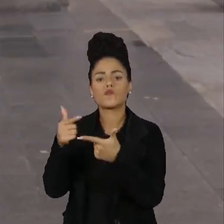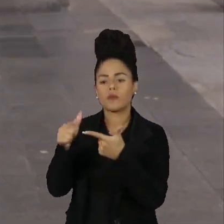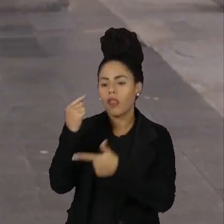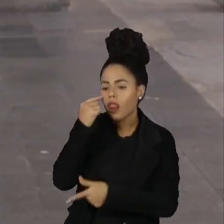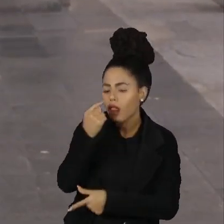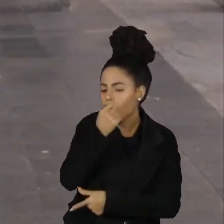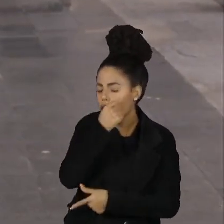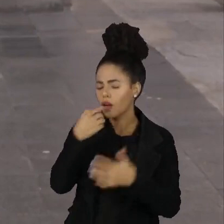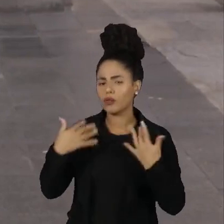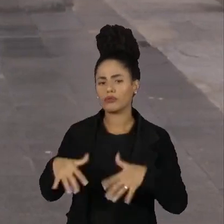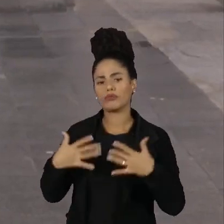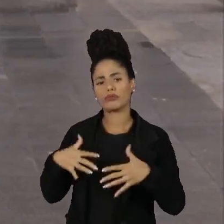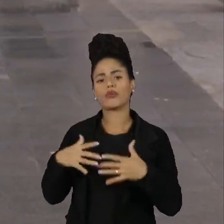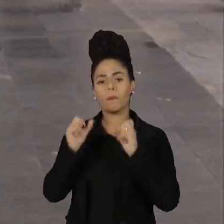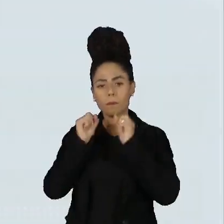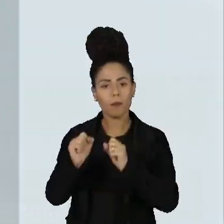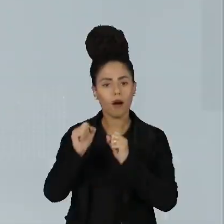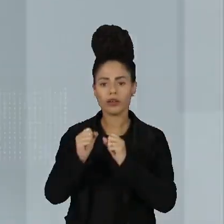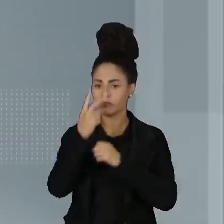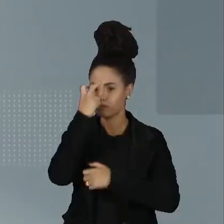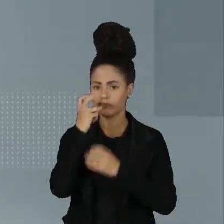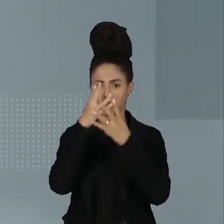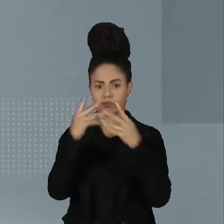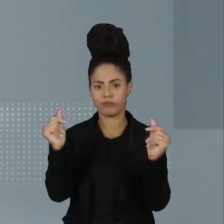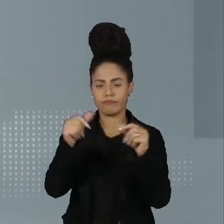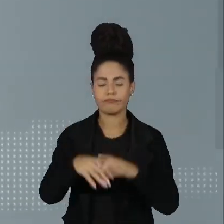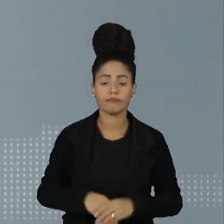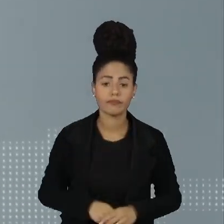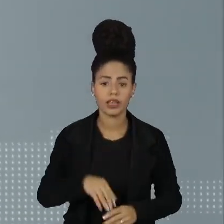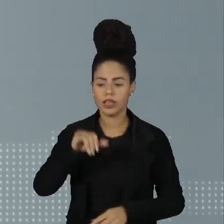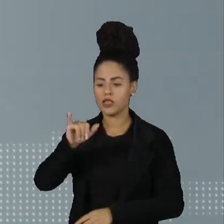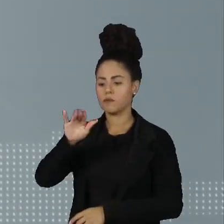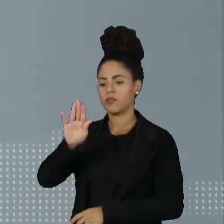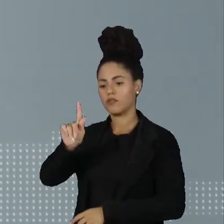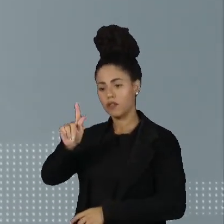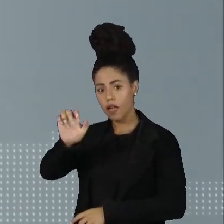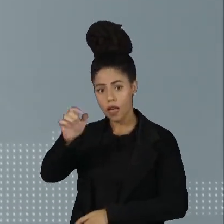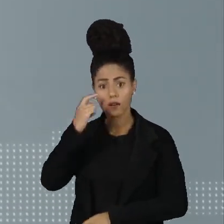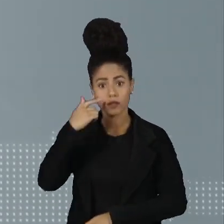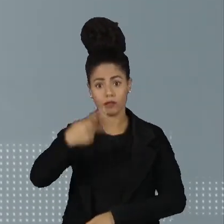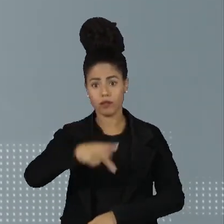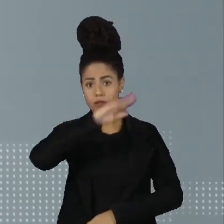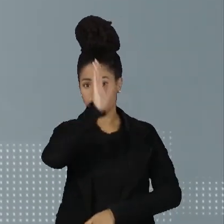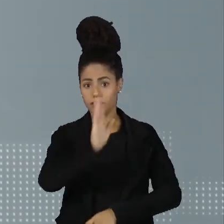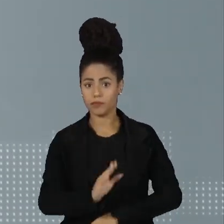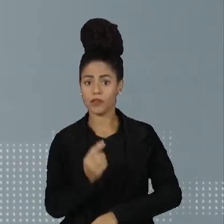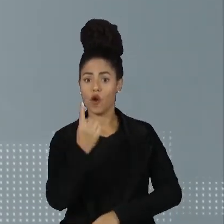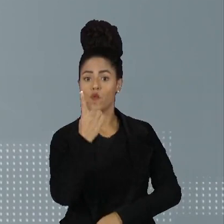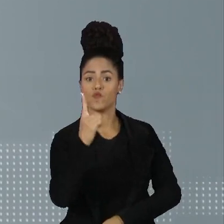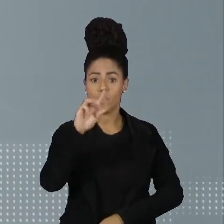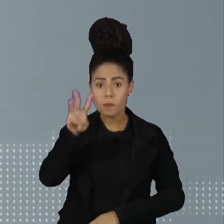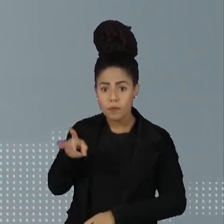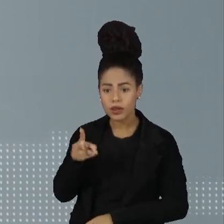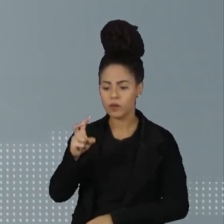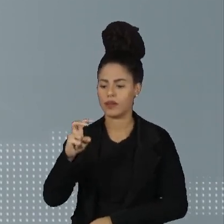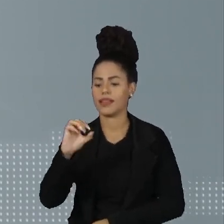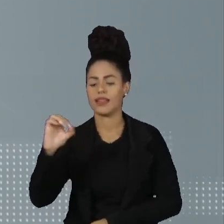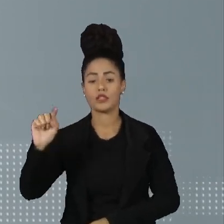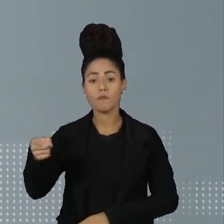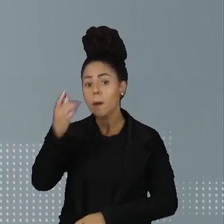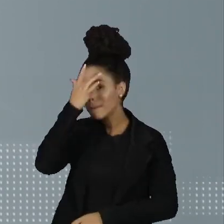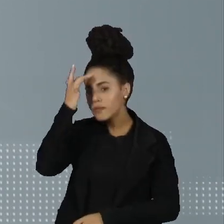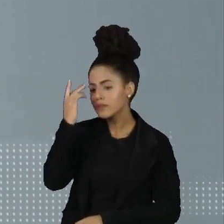perder completamente a visão. De acordo com o IBGE, o Brasil tem hoje mais de 1 milhão e 500 mil pessoas